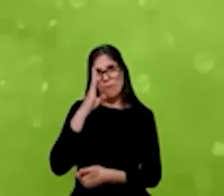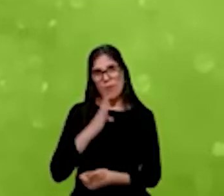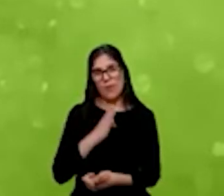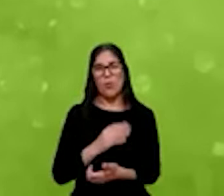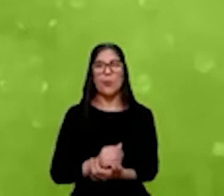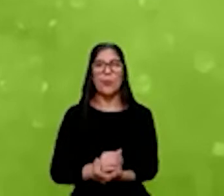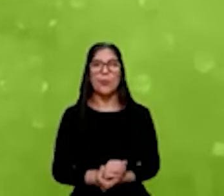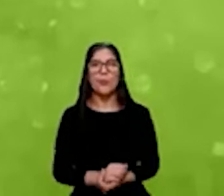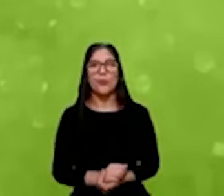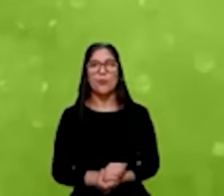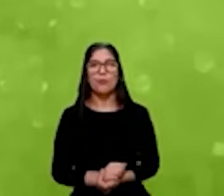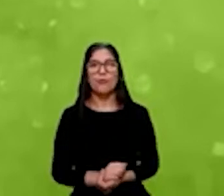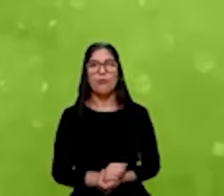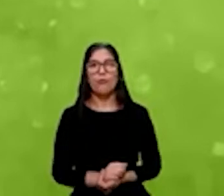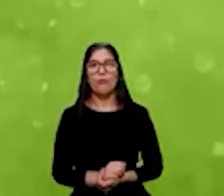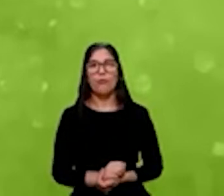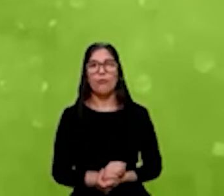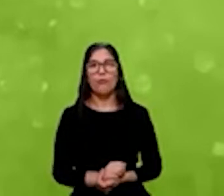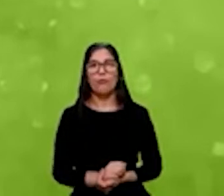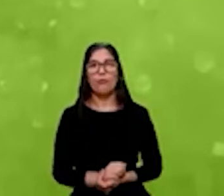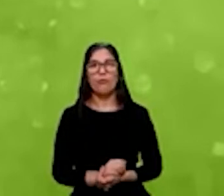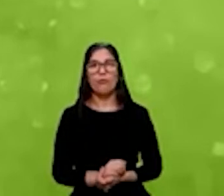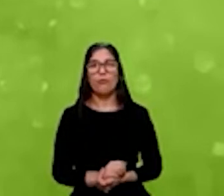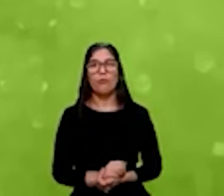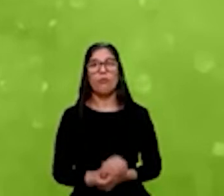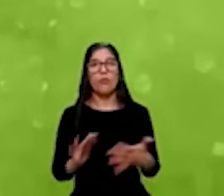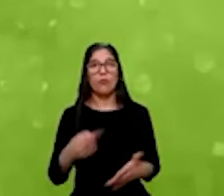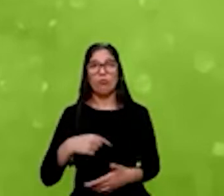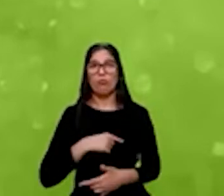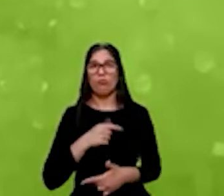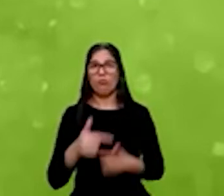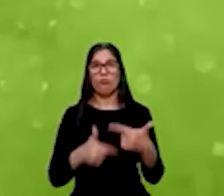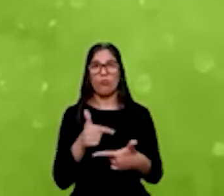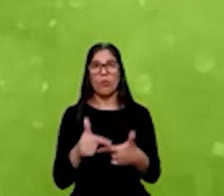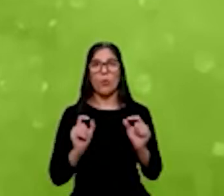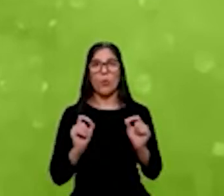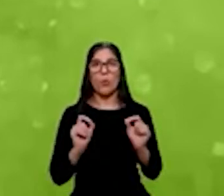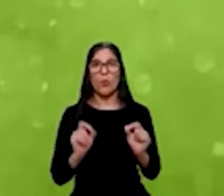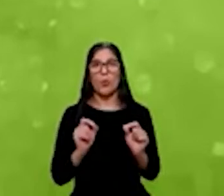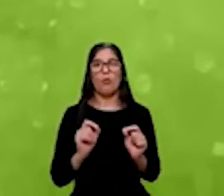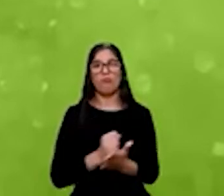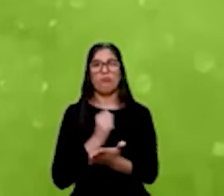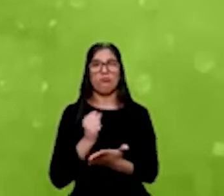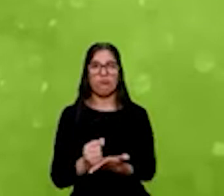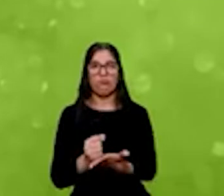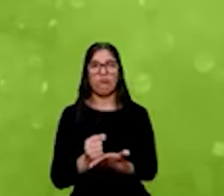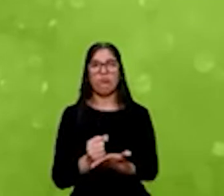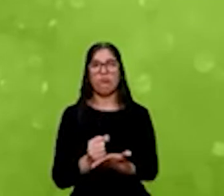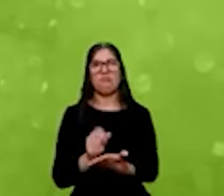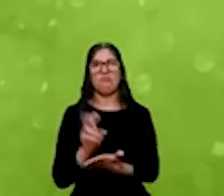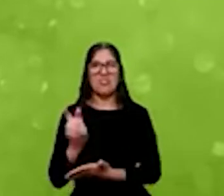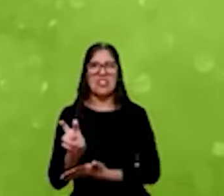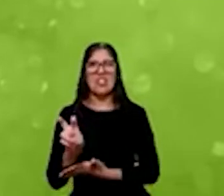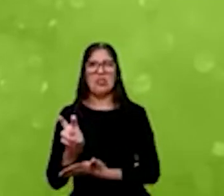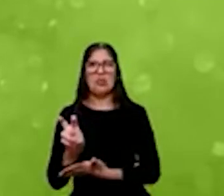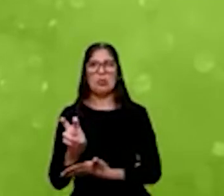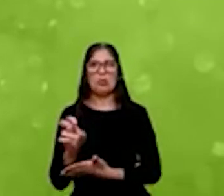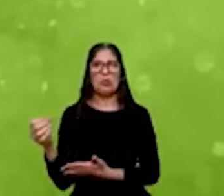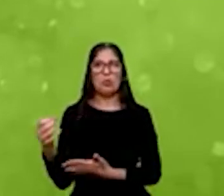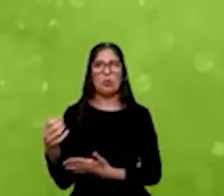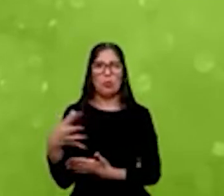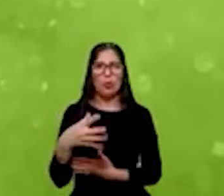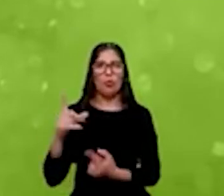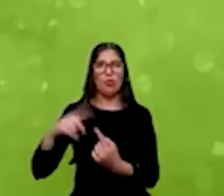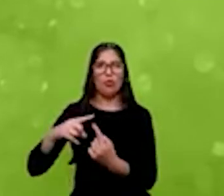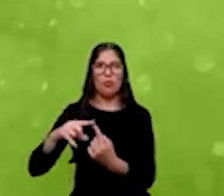A gente está trabalhando na contratação de cerca de cinco novos fundos, mas eu vou